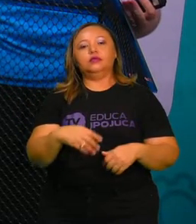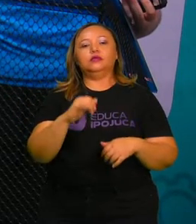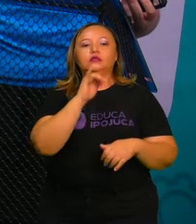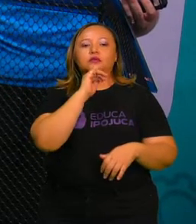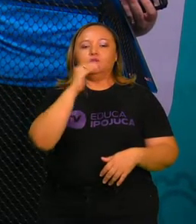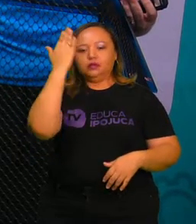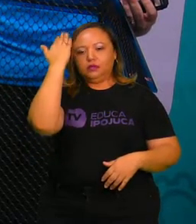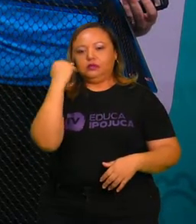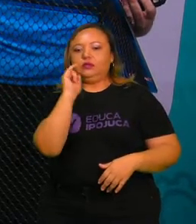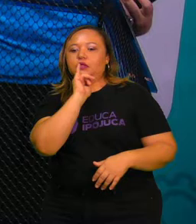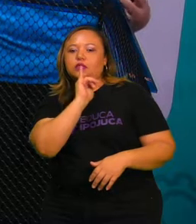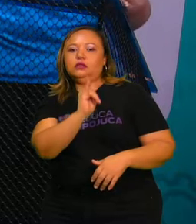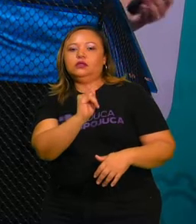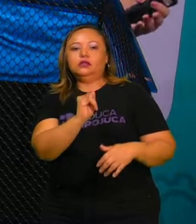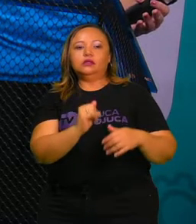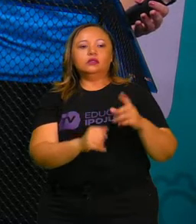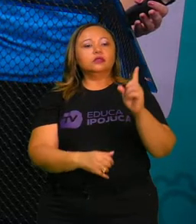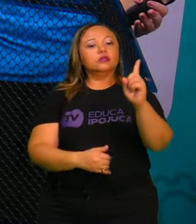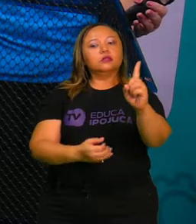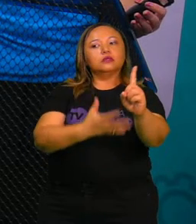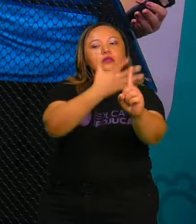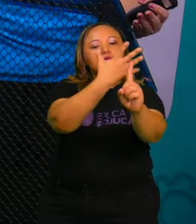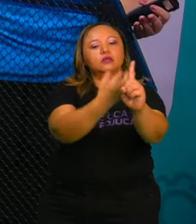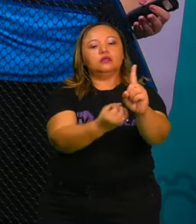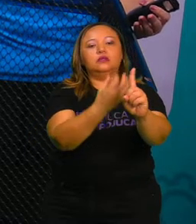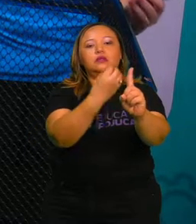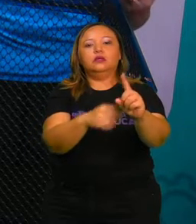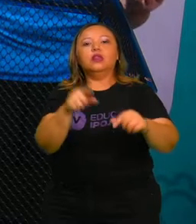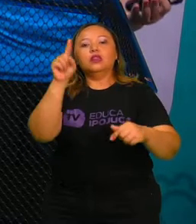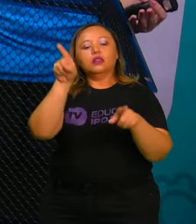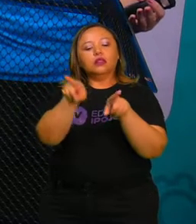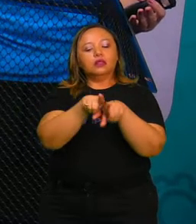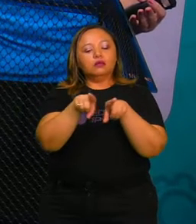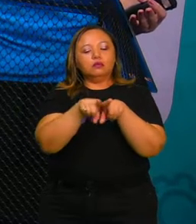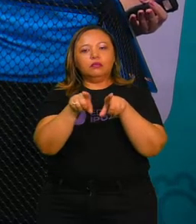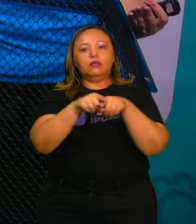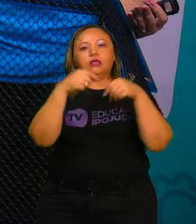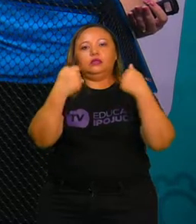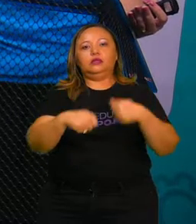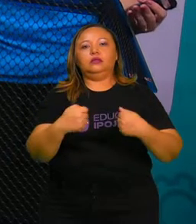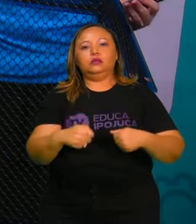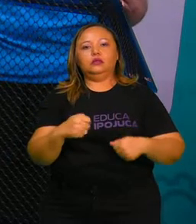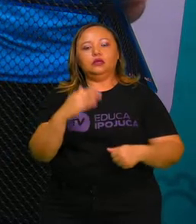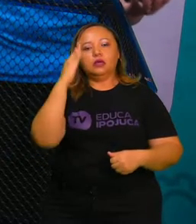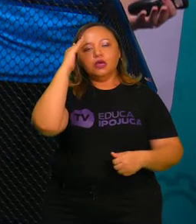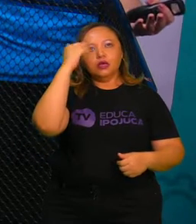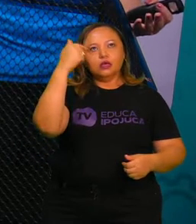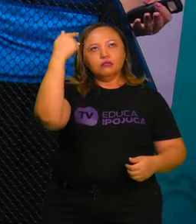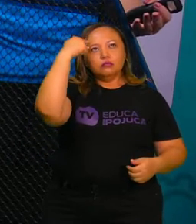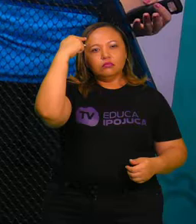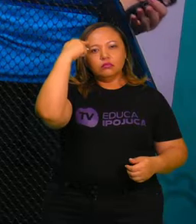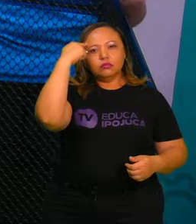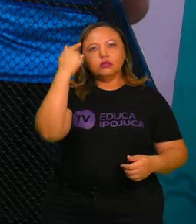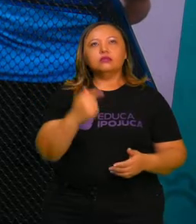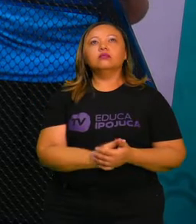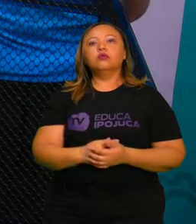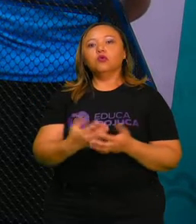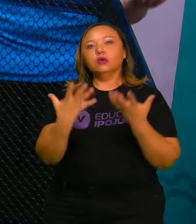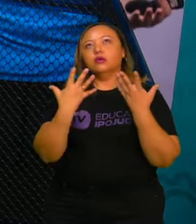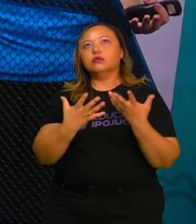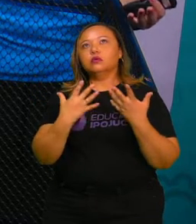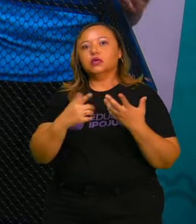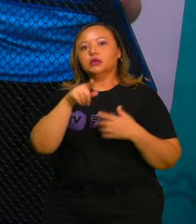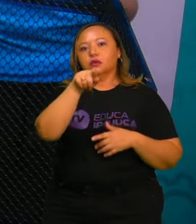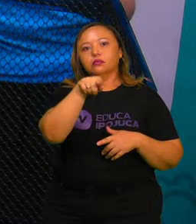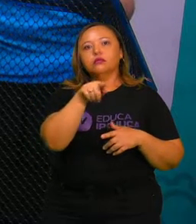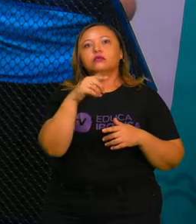vai receber essa mensagem. Eu tenho que ter também em mente, considerar para a produção, a intenção. O que é que eu quero que